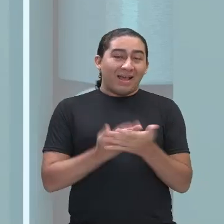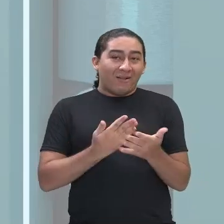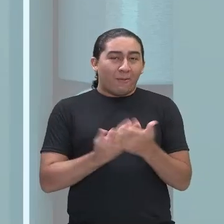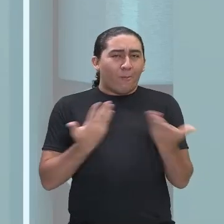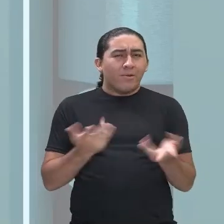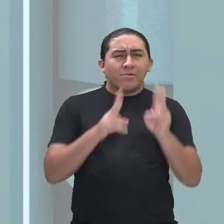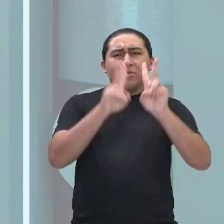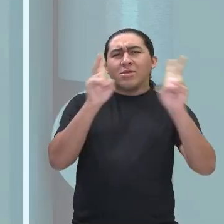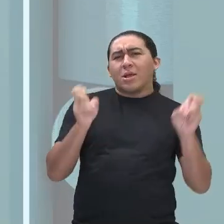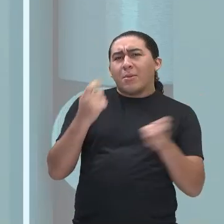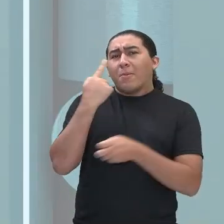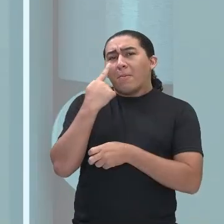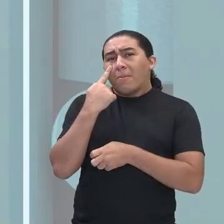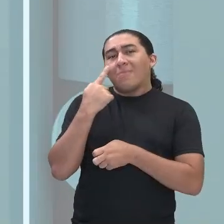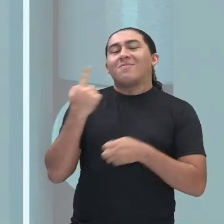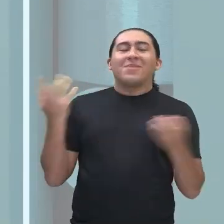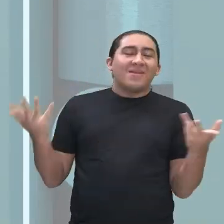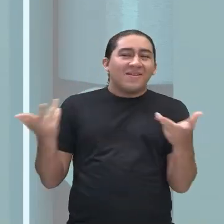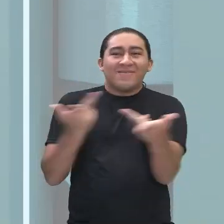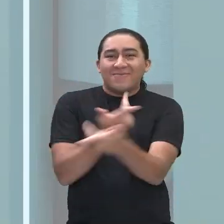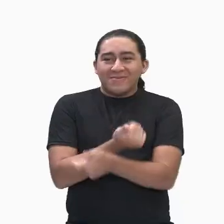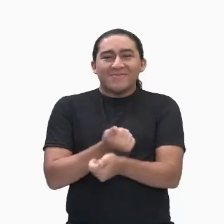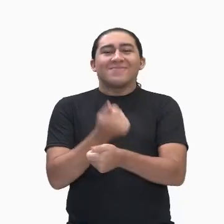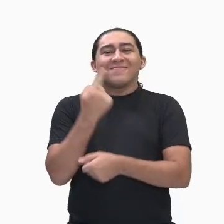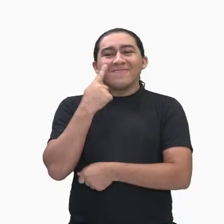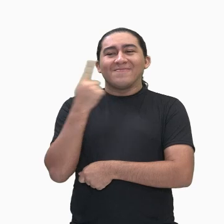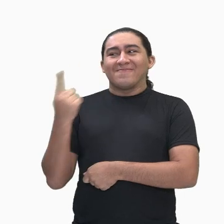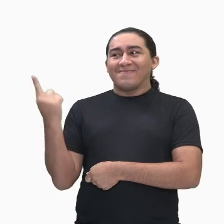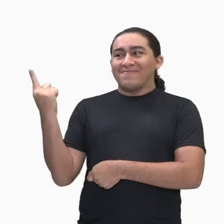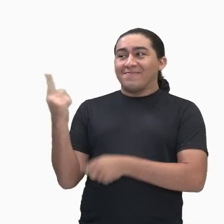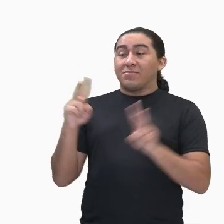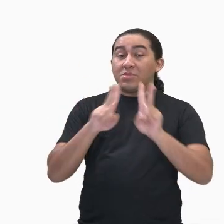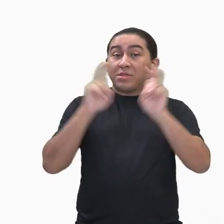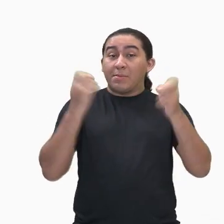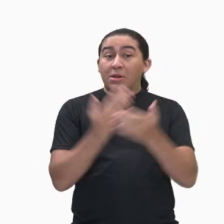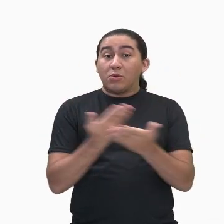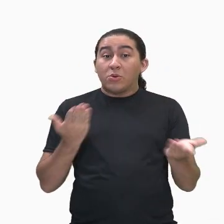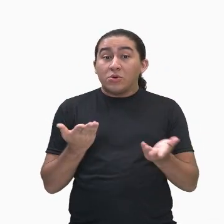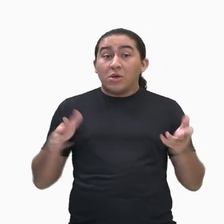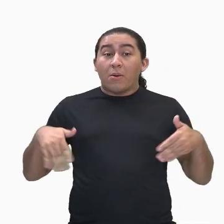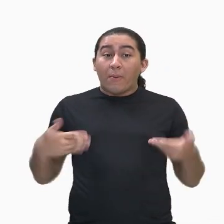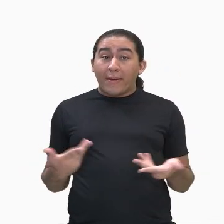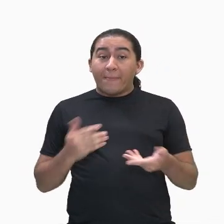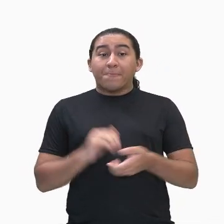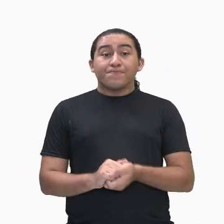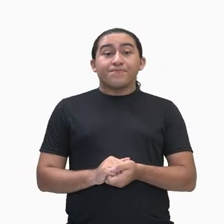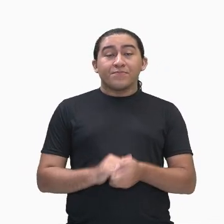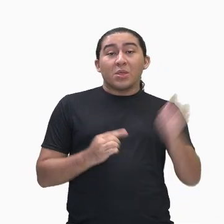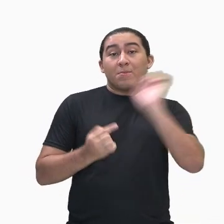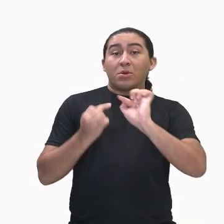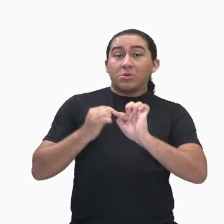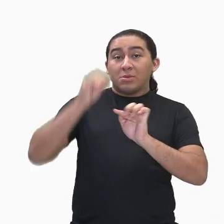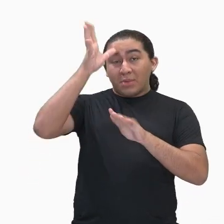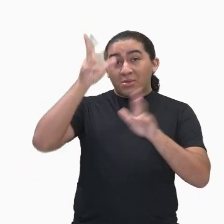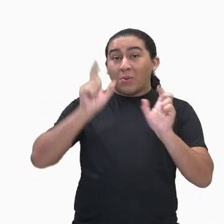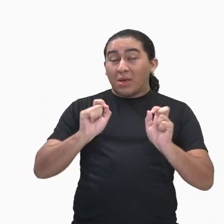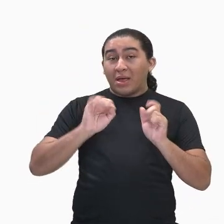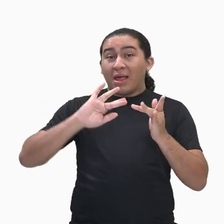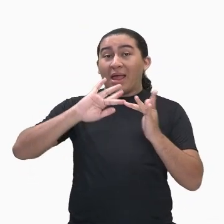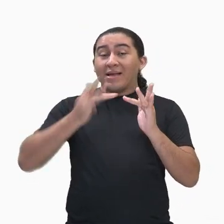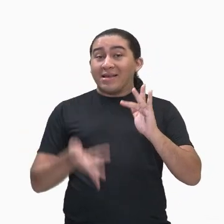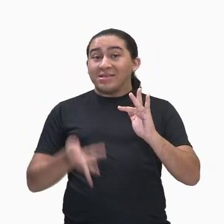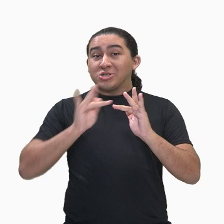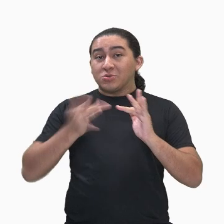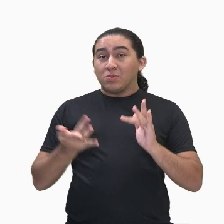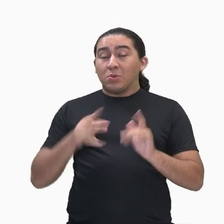hoje está espetacular. Vamos ver o que nós vamos estudar? Nosso objeto de conhecimento é Arcadismo em